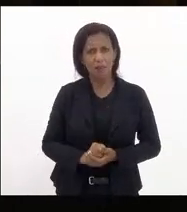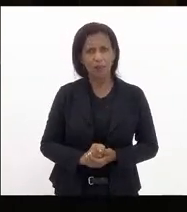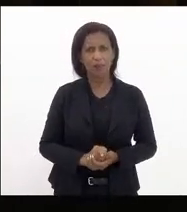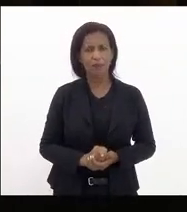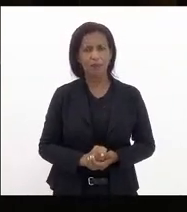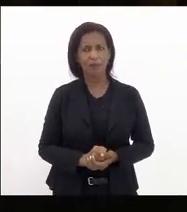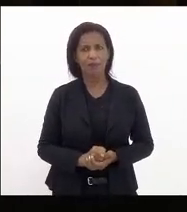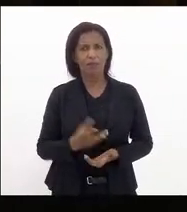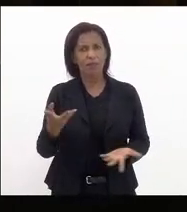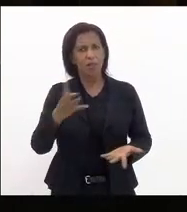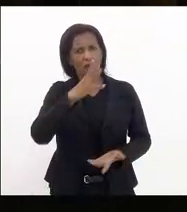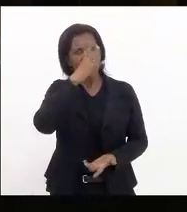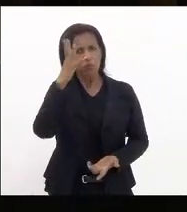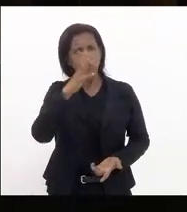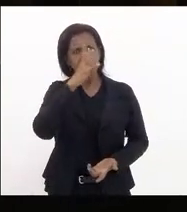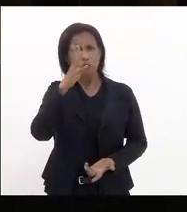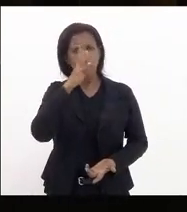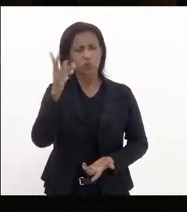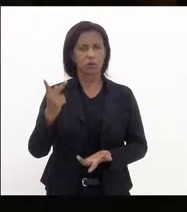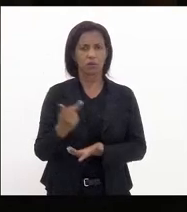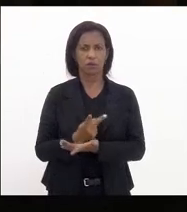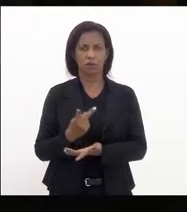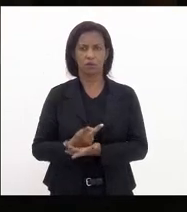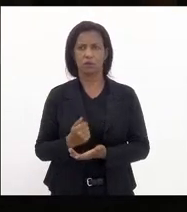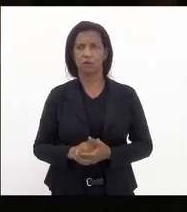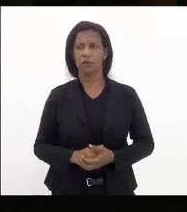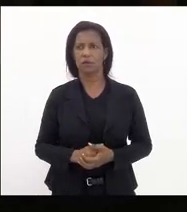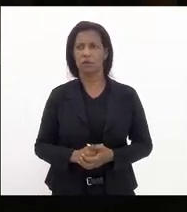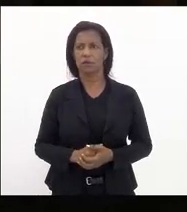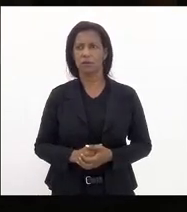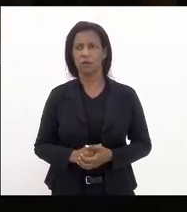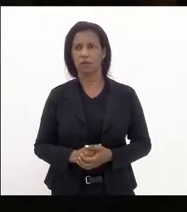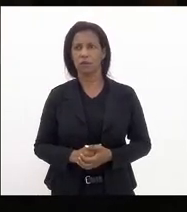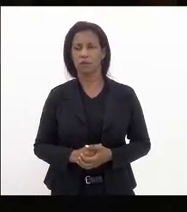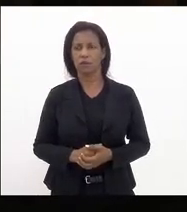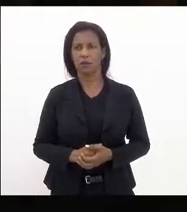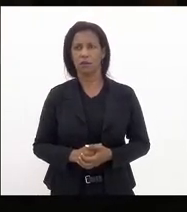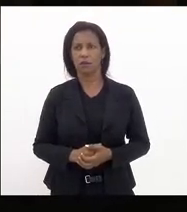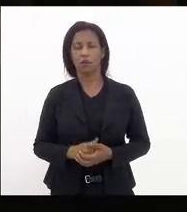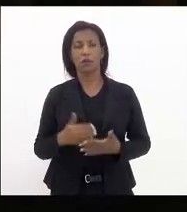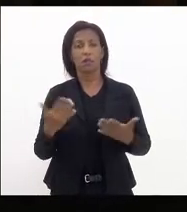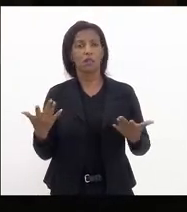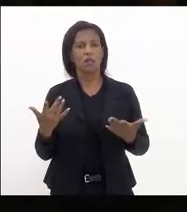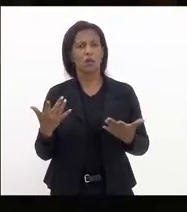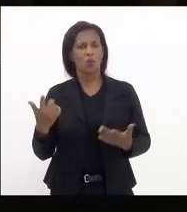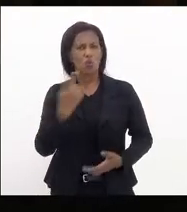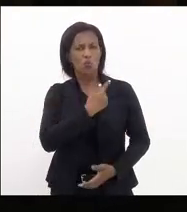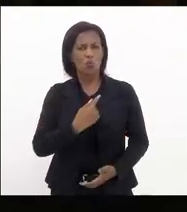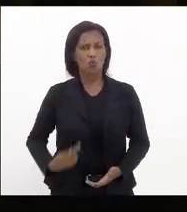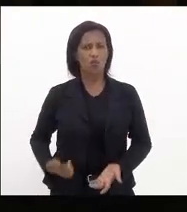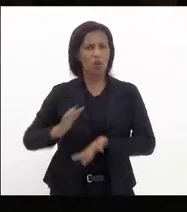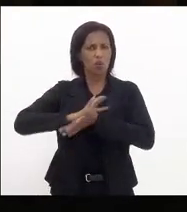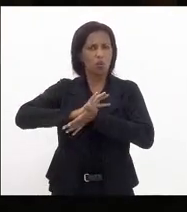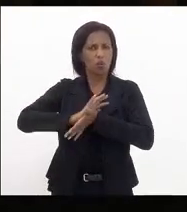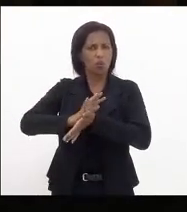isso é escandaloso senhora presidenta ver um governo que humilha o Brasil